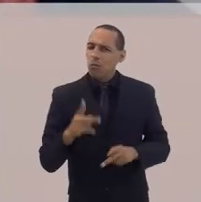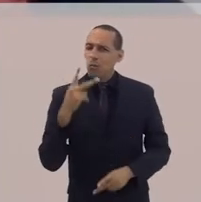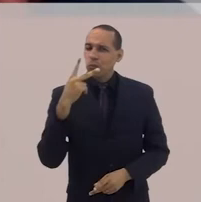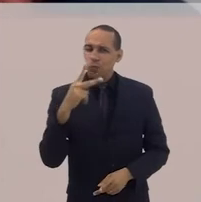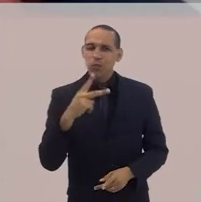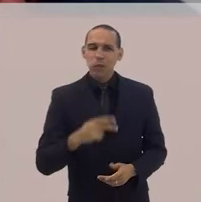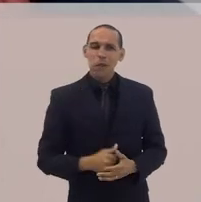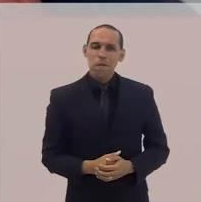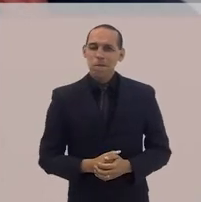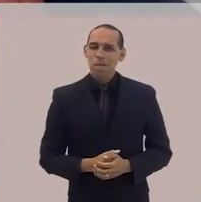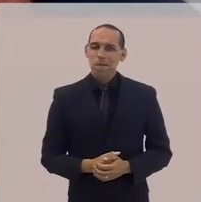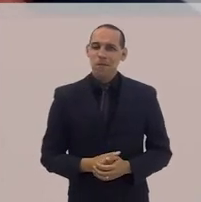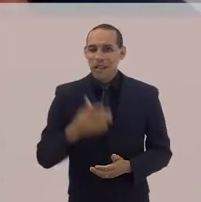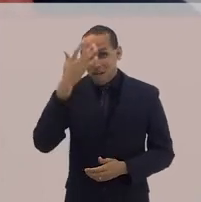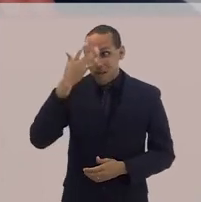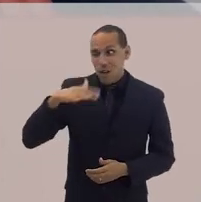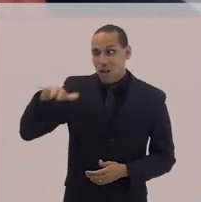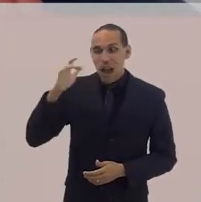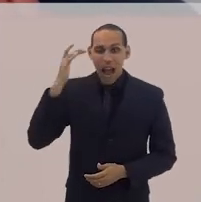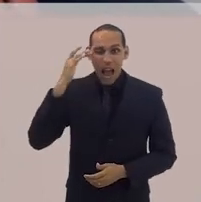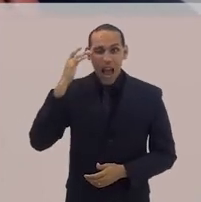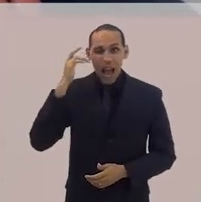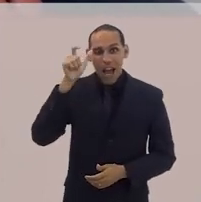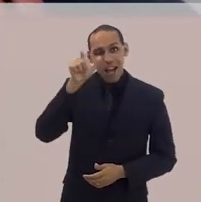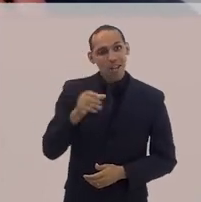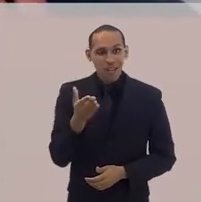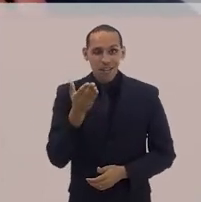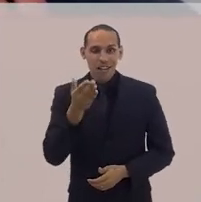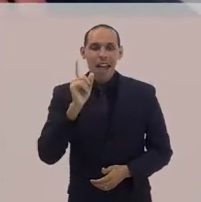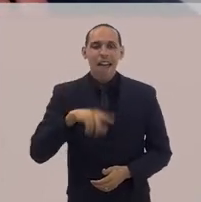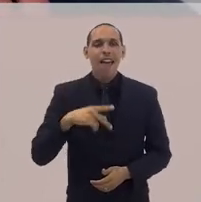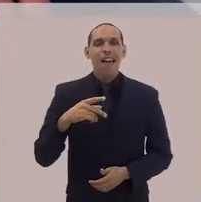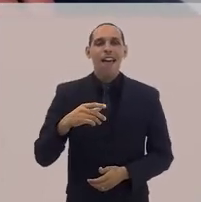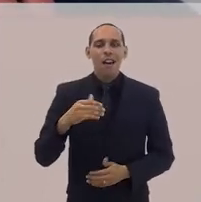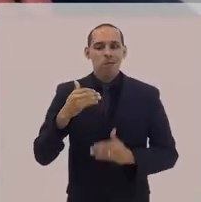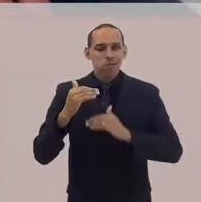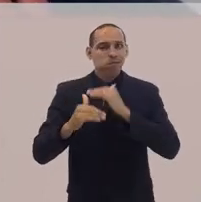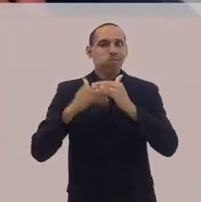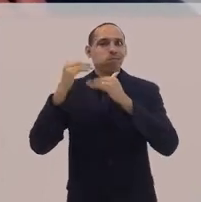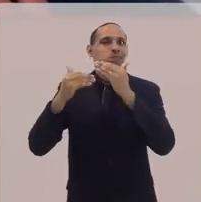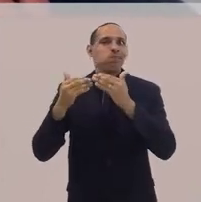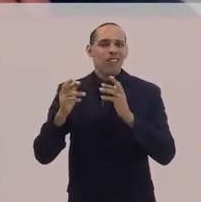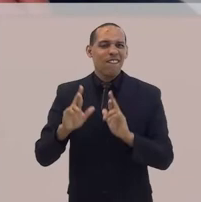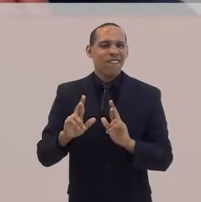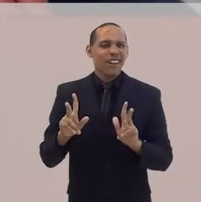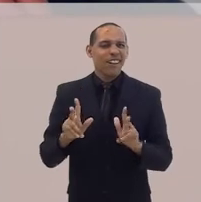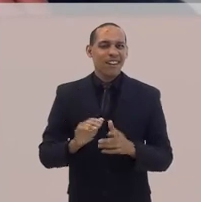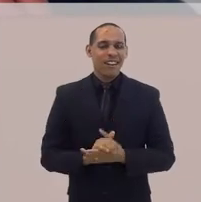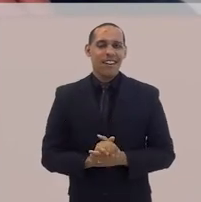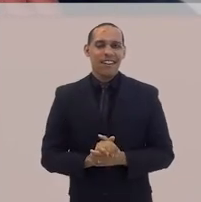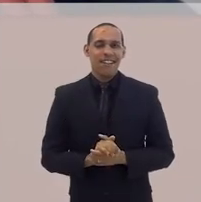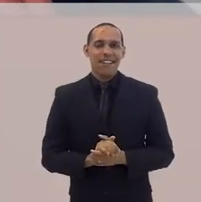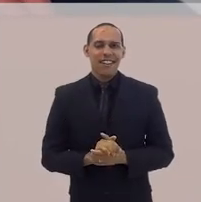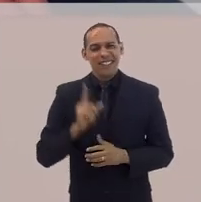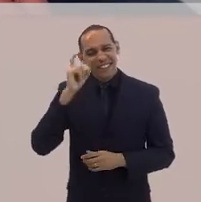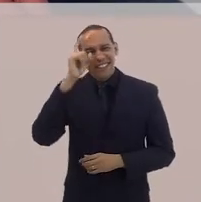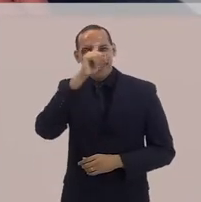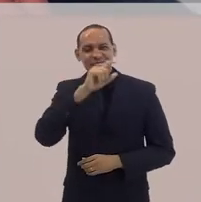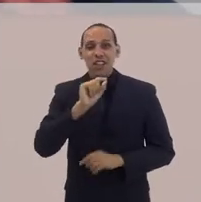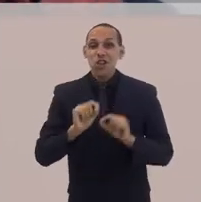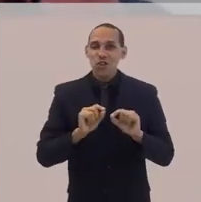postura, o senhor é considerado um pastor progressista, que é difícil por parte